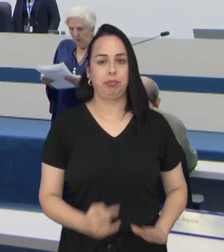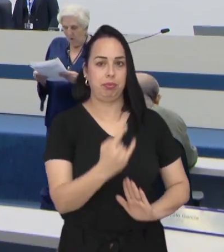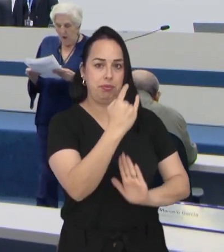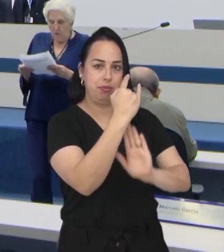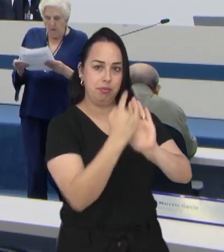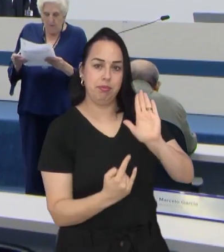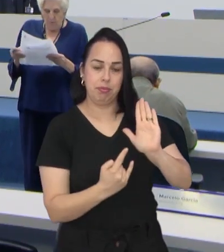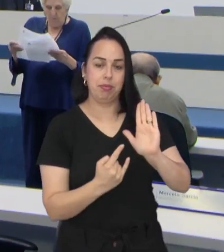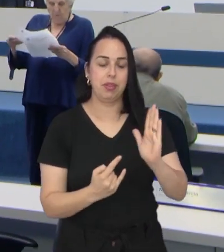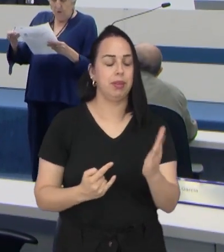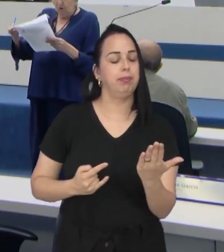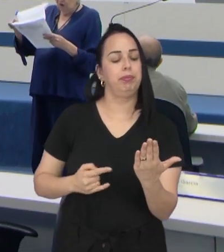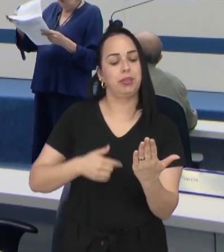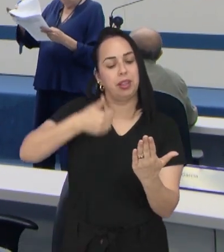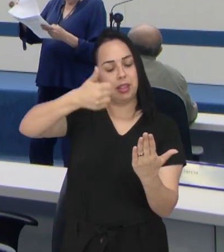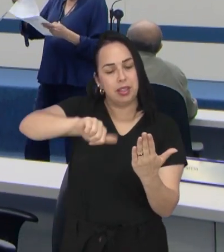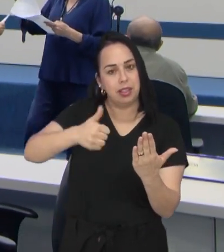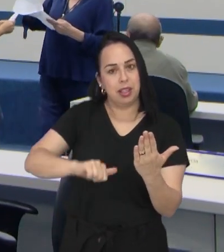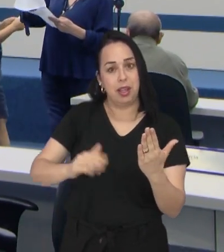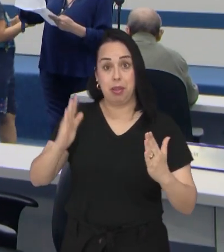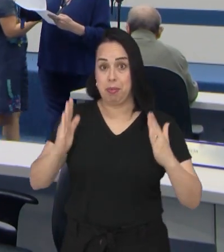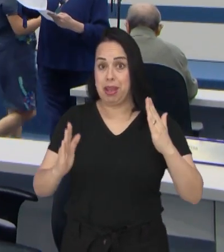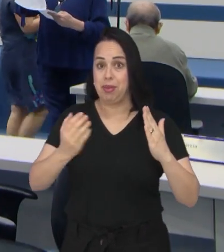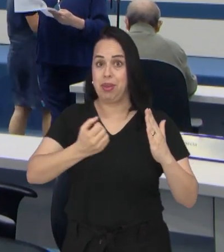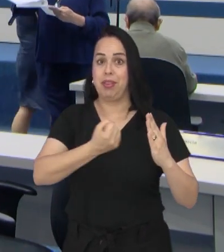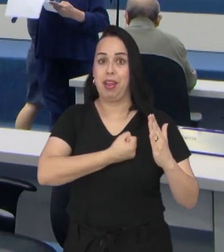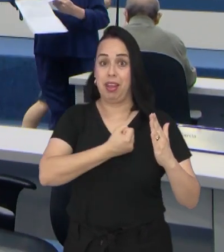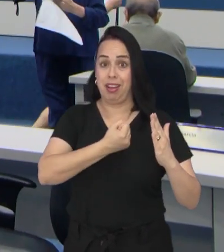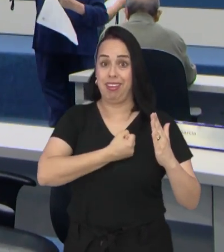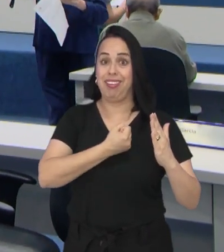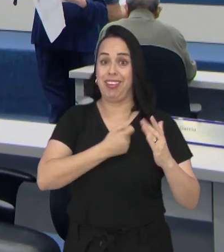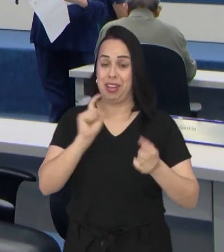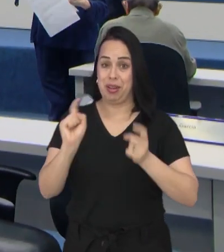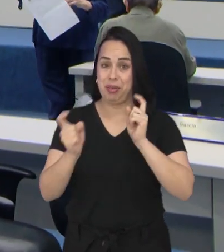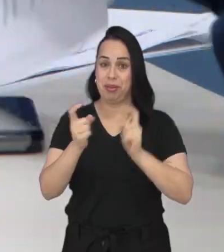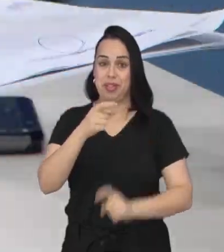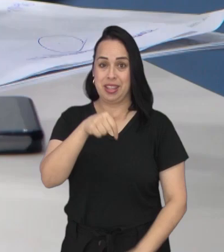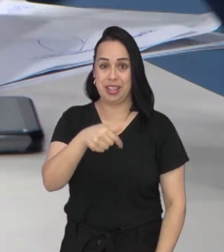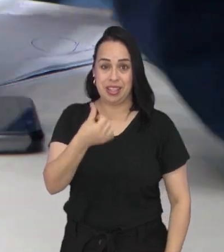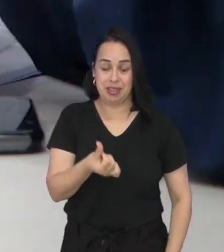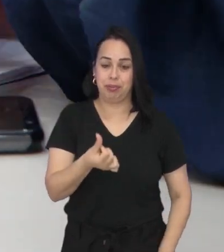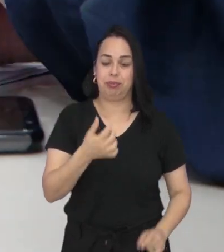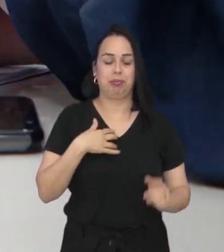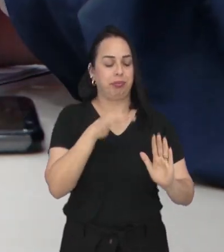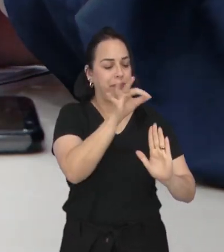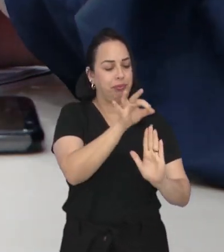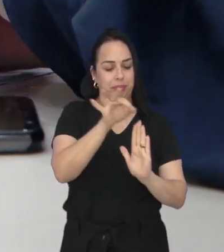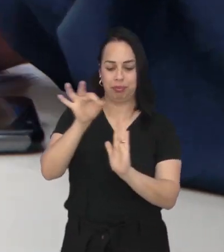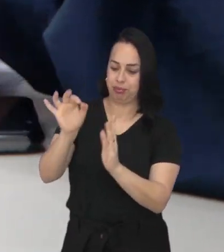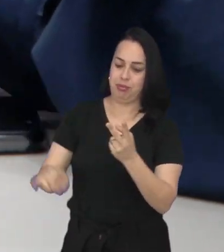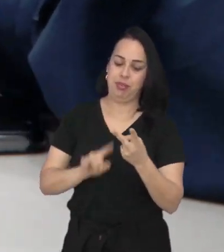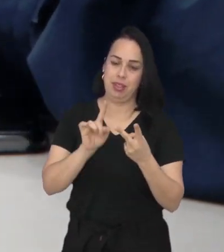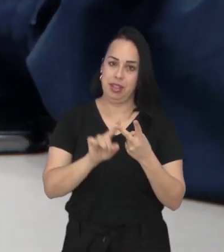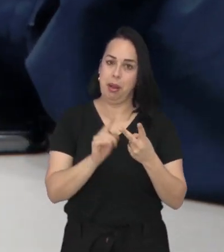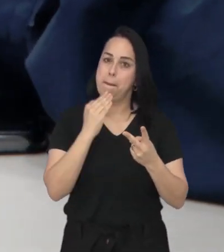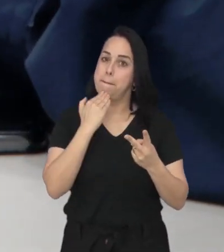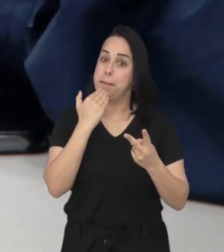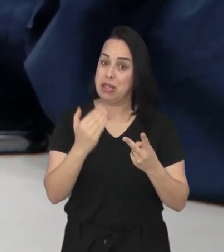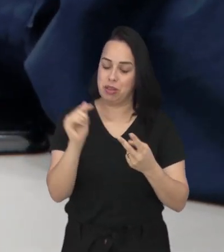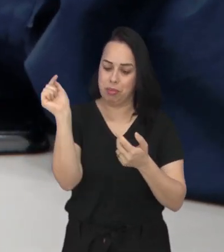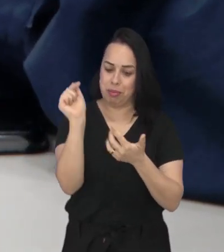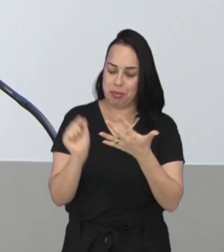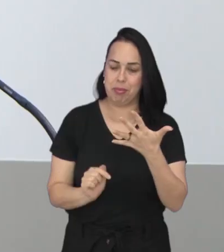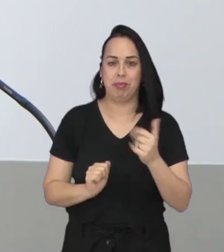Entre os documentos apreciados durante a 76ª sessão do ano estão requerimentos, indicações e documentos